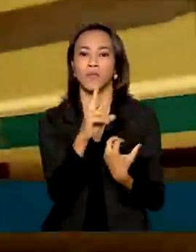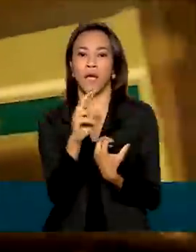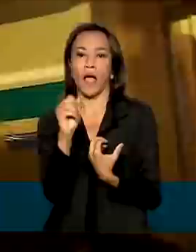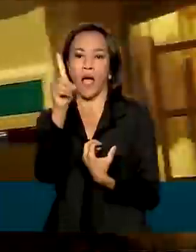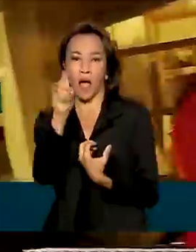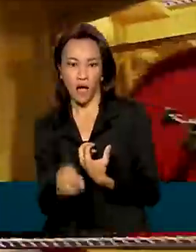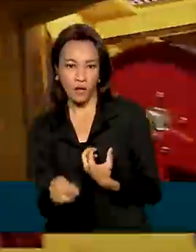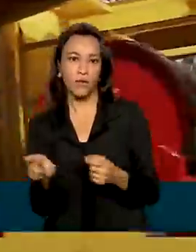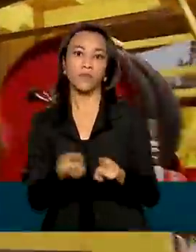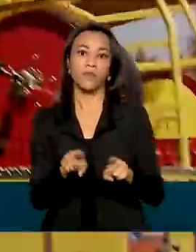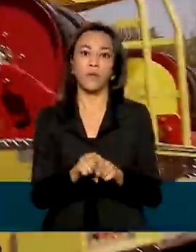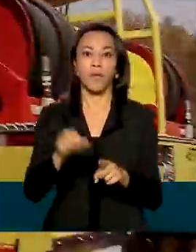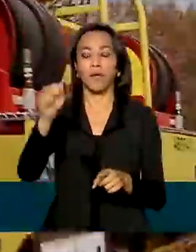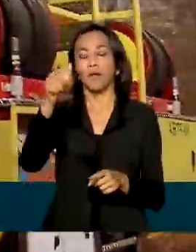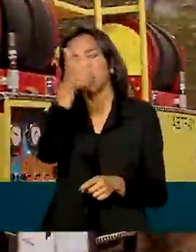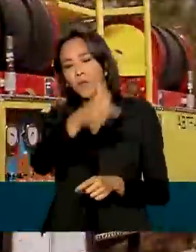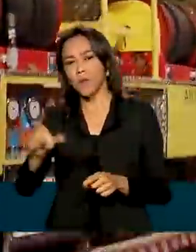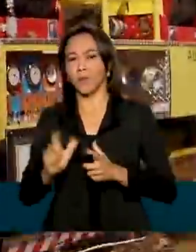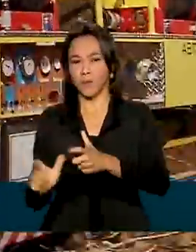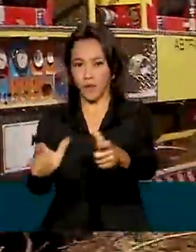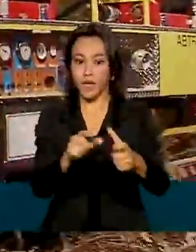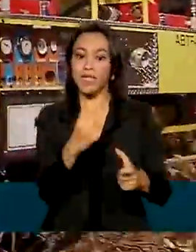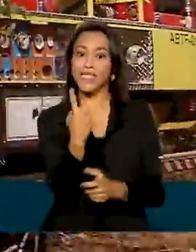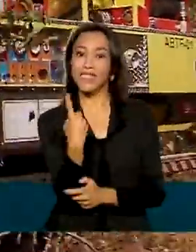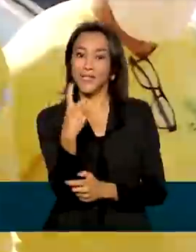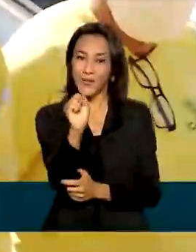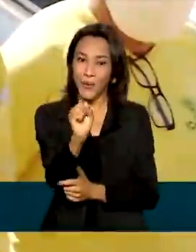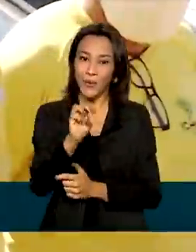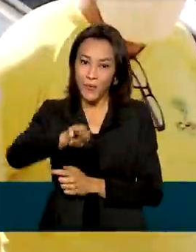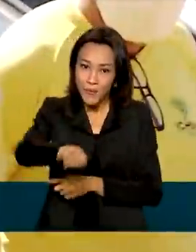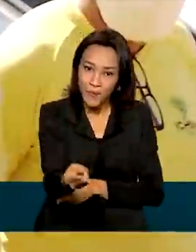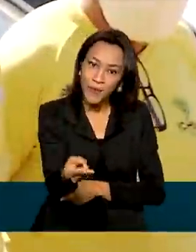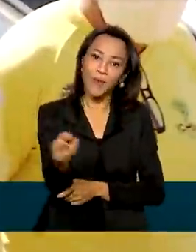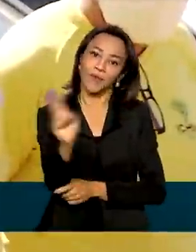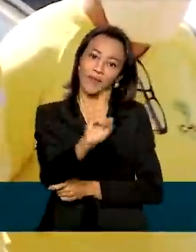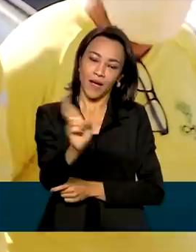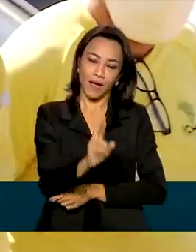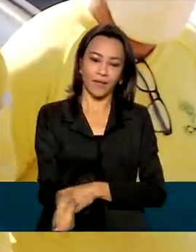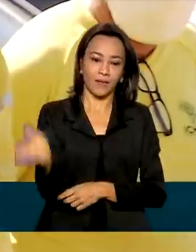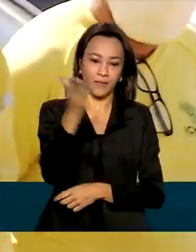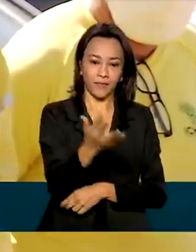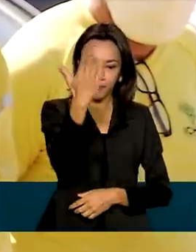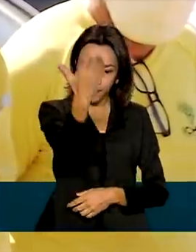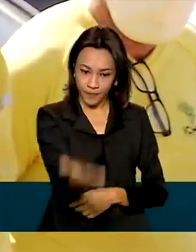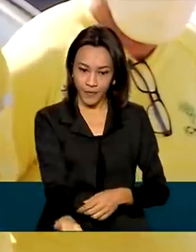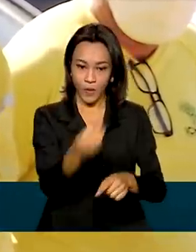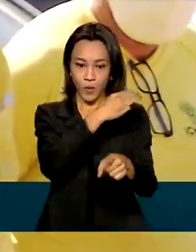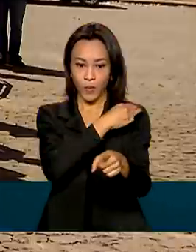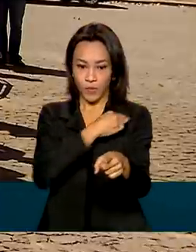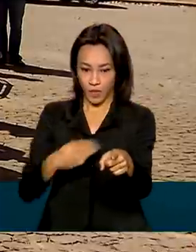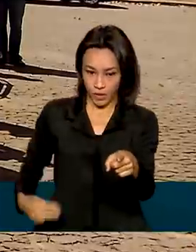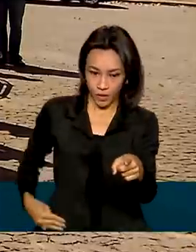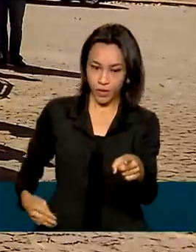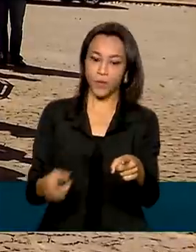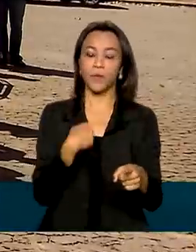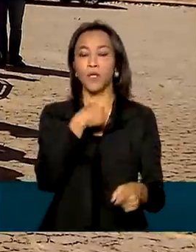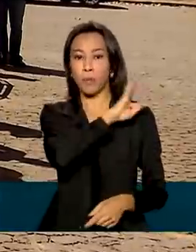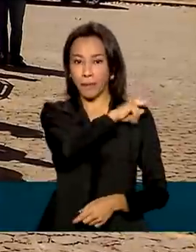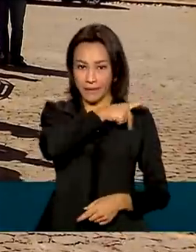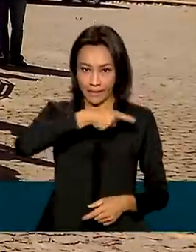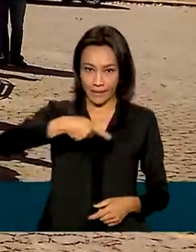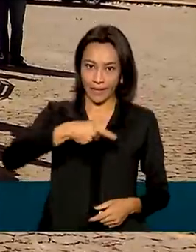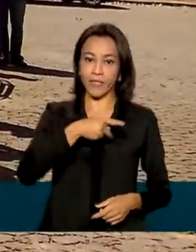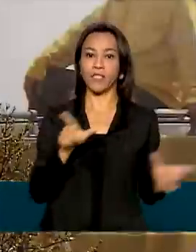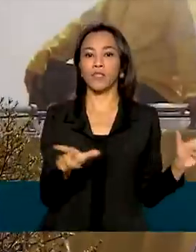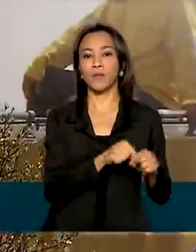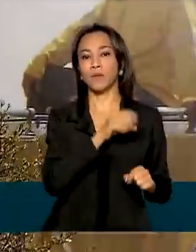O investimento total foi de 18 milhões de reais. O ministro do Meio Ambiente e o presidente do ICMBio conheceram os